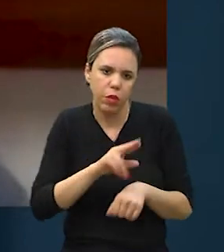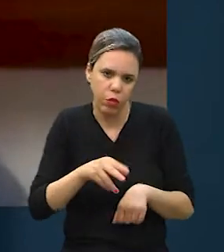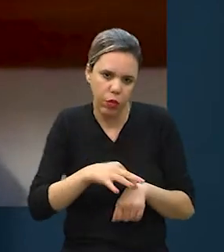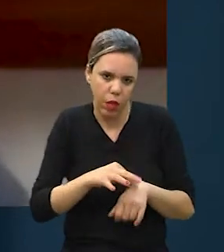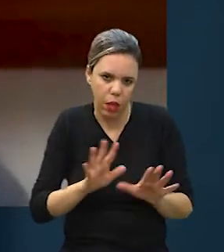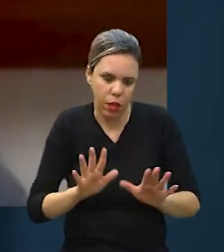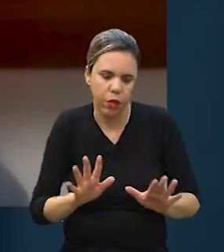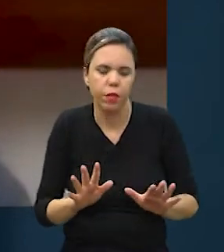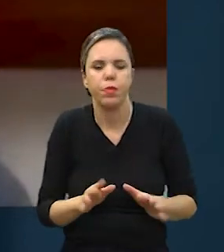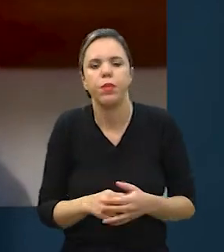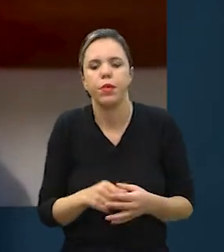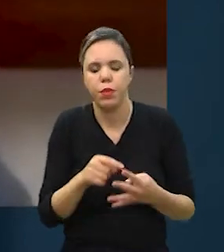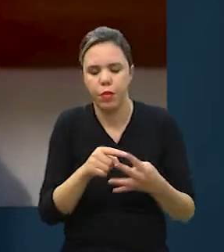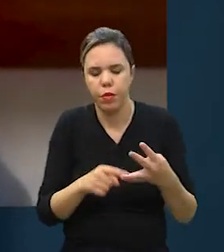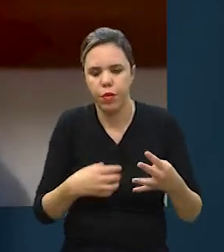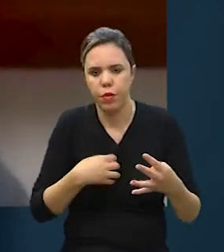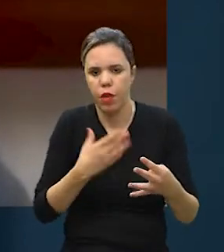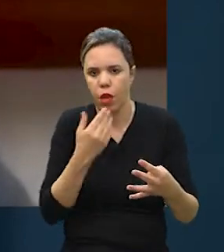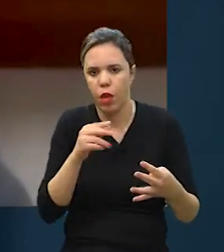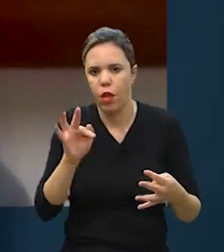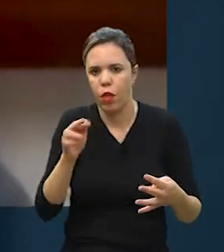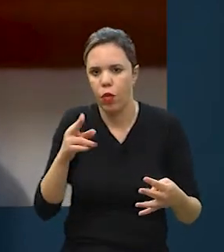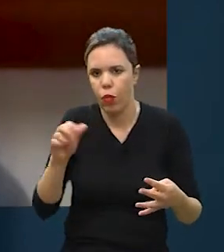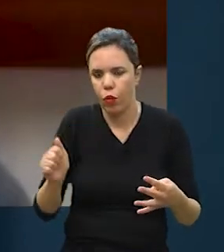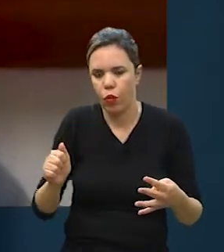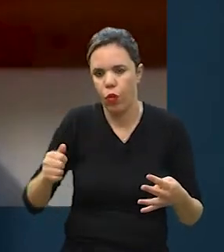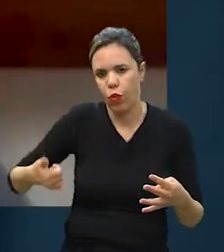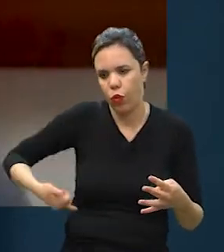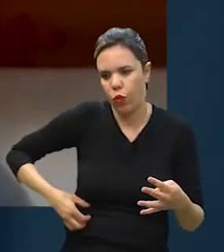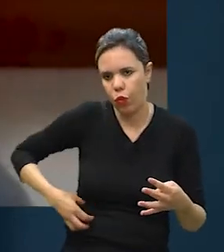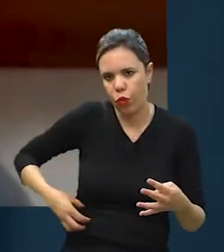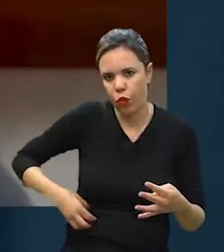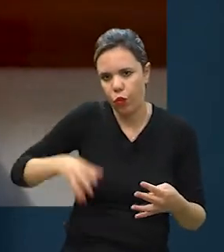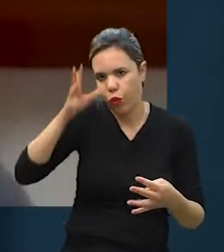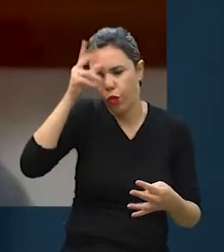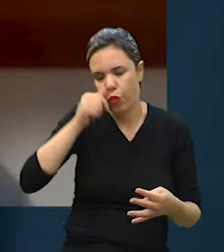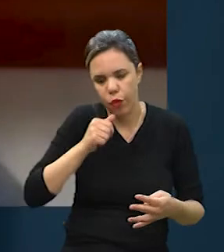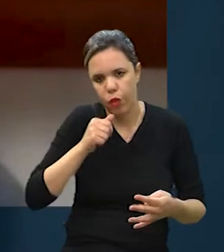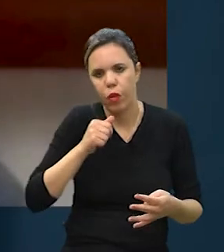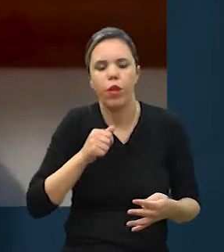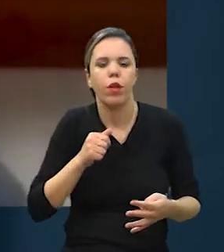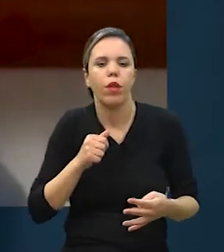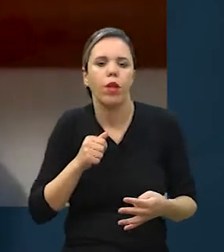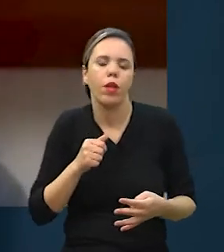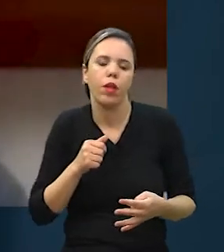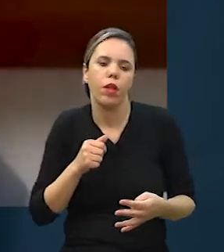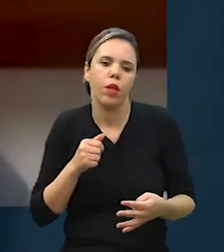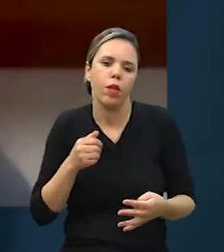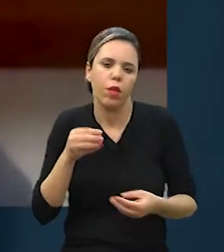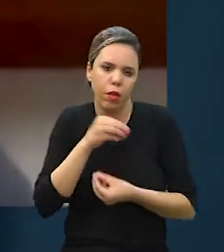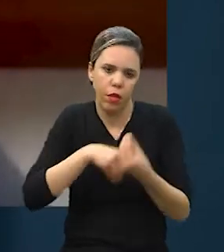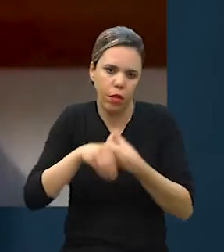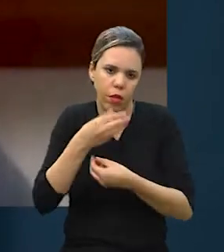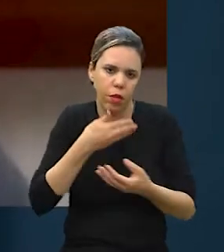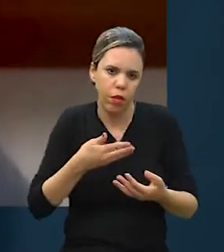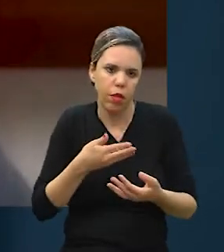o foie, né? Que é o fígado de frango, não de ganso, agridoce.